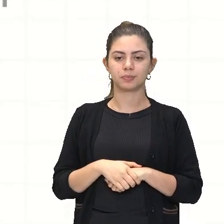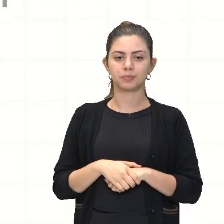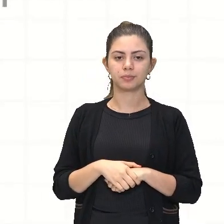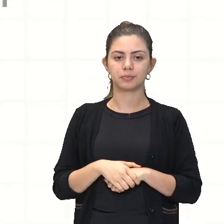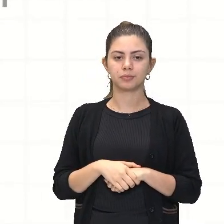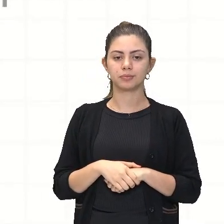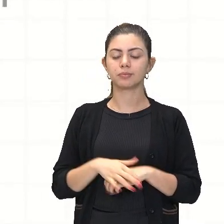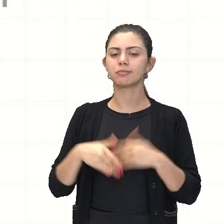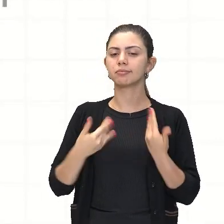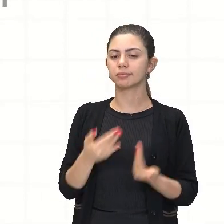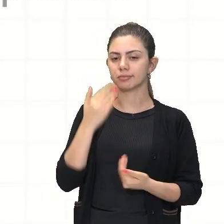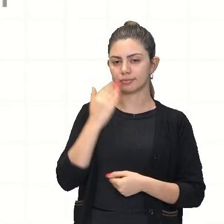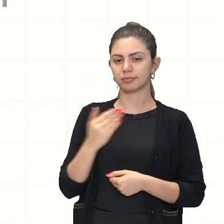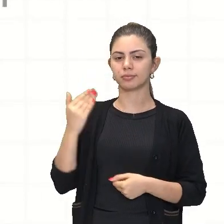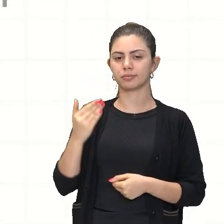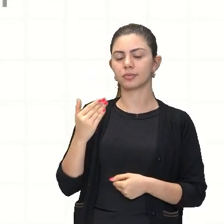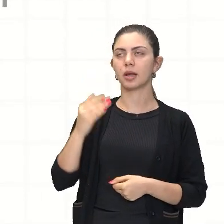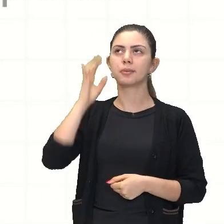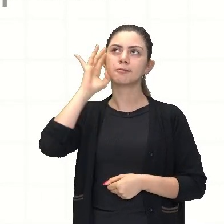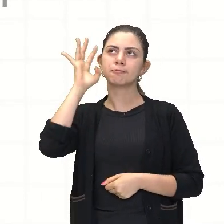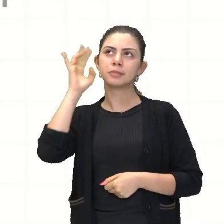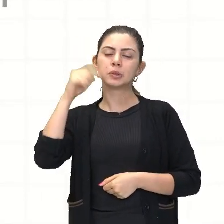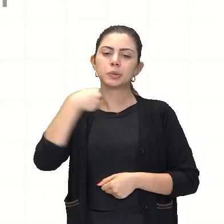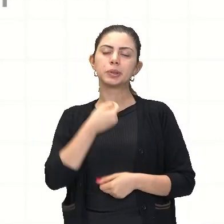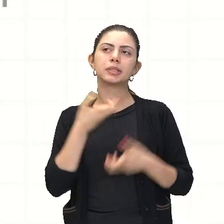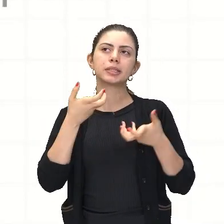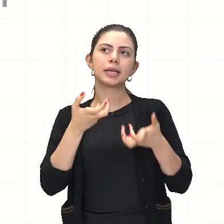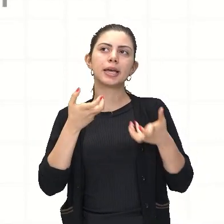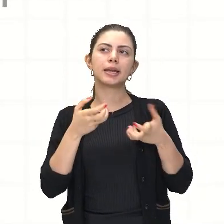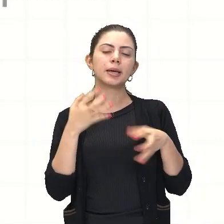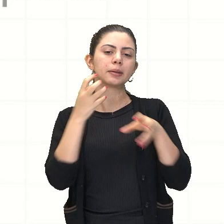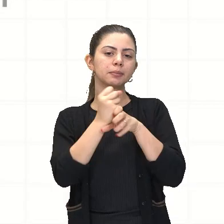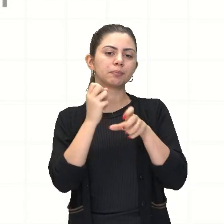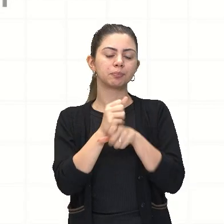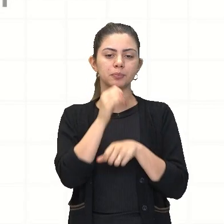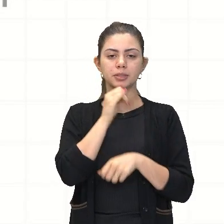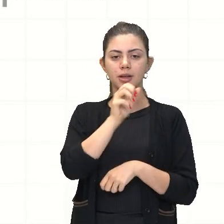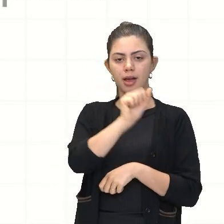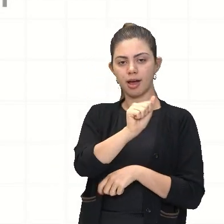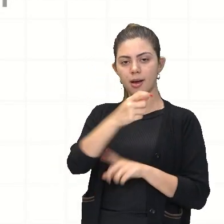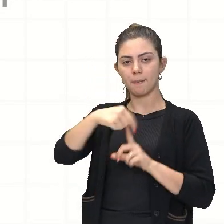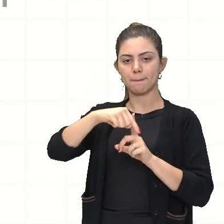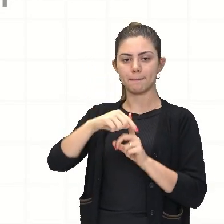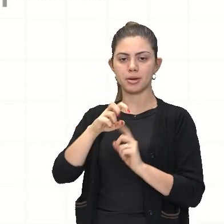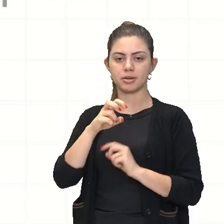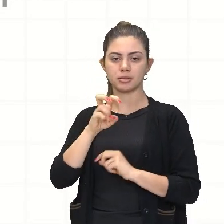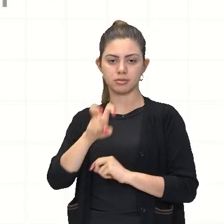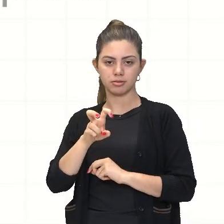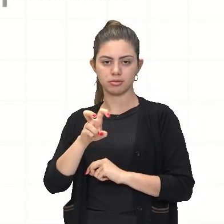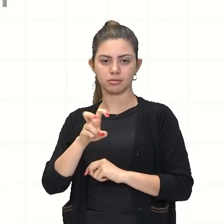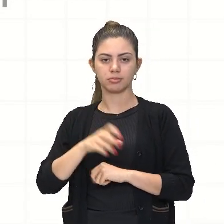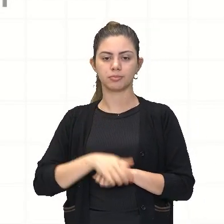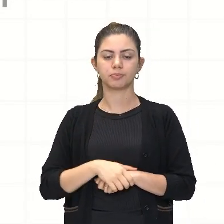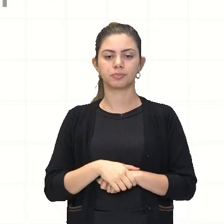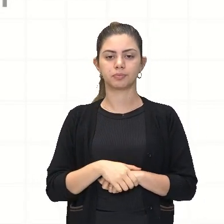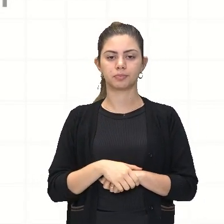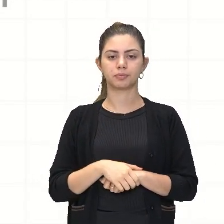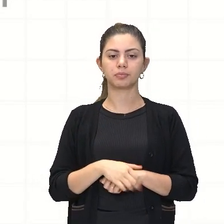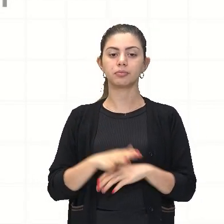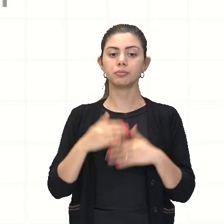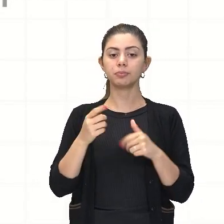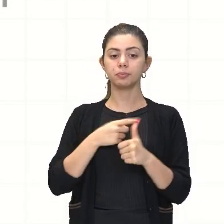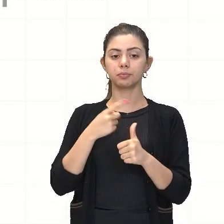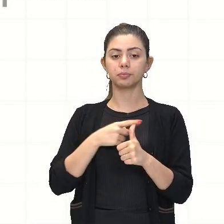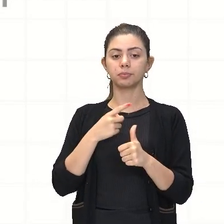Então, vamos imaginar que queremos resolver a expressão, olha, A mais 5. Bem, primeiro temos que saber o